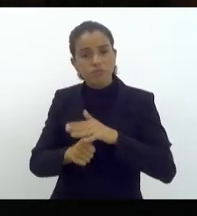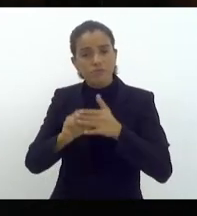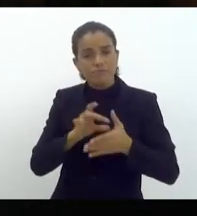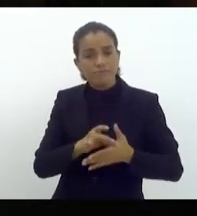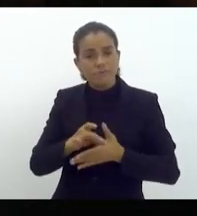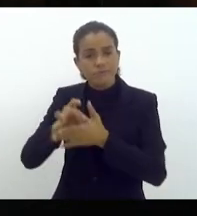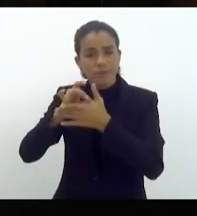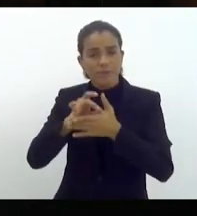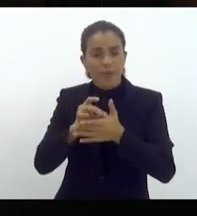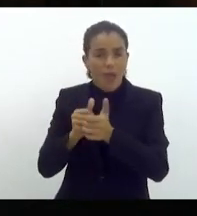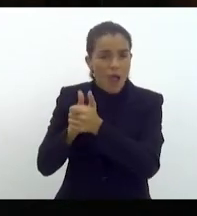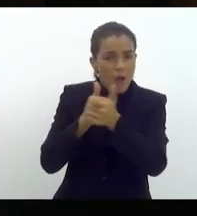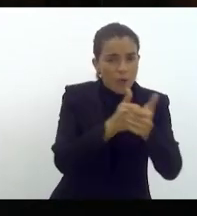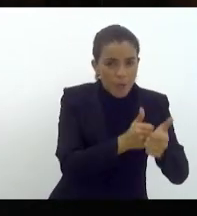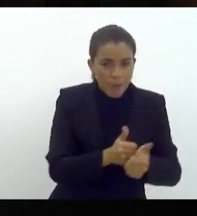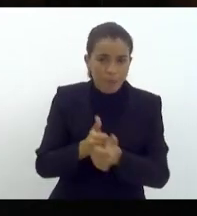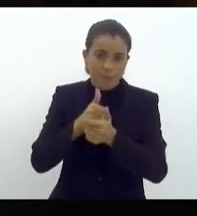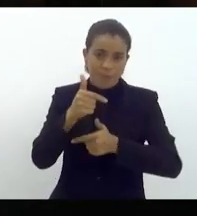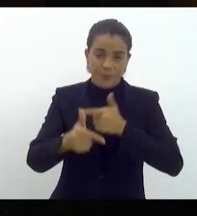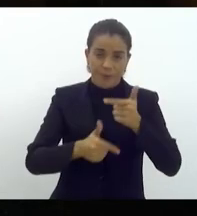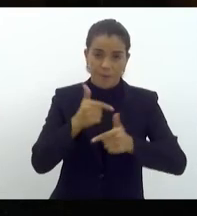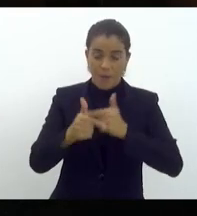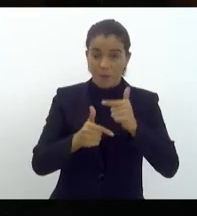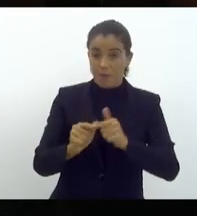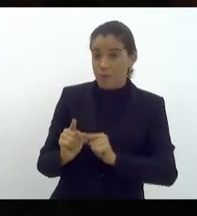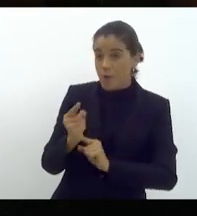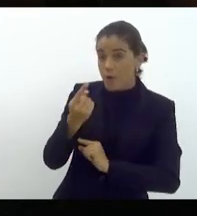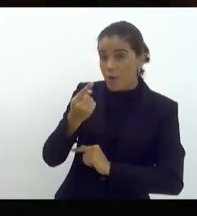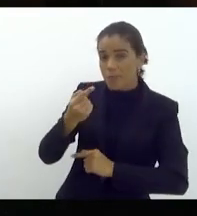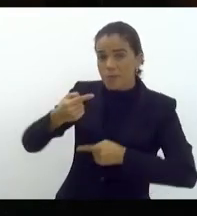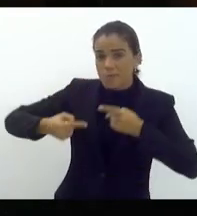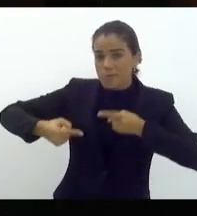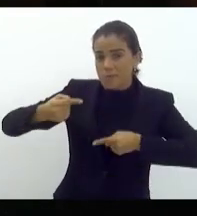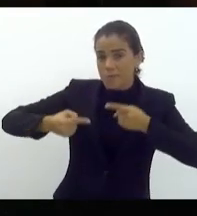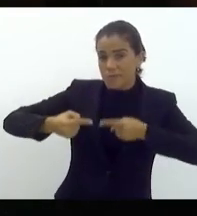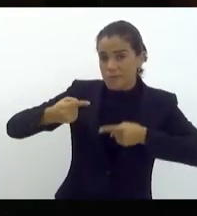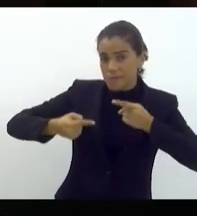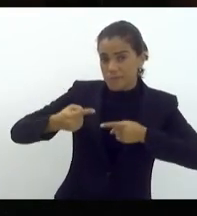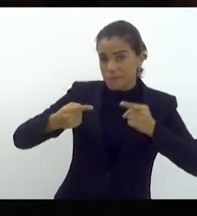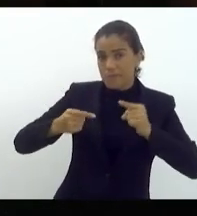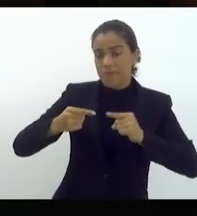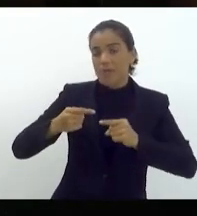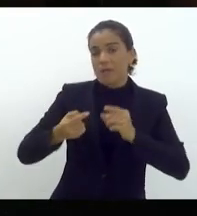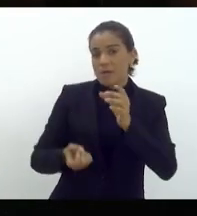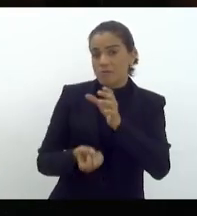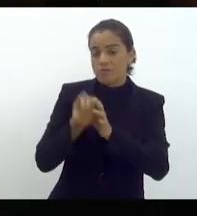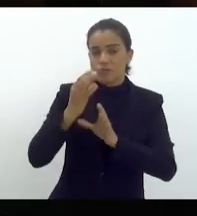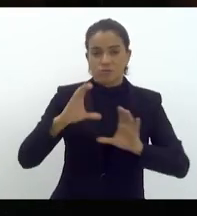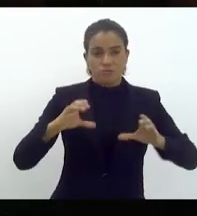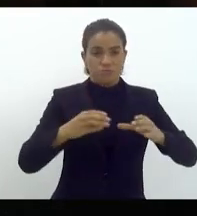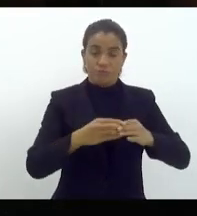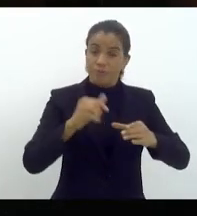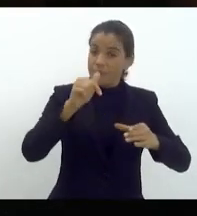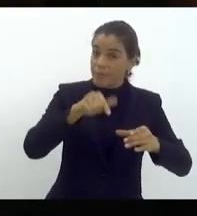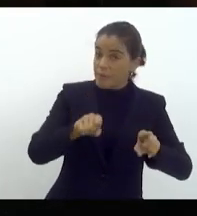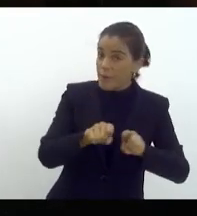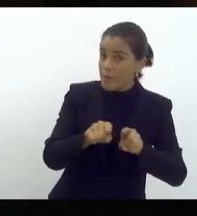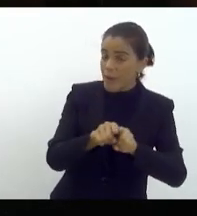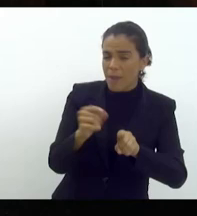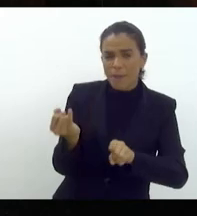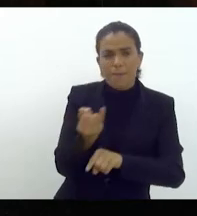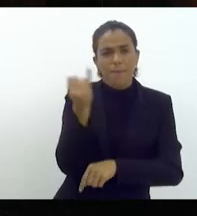trabalhos do Fórum. Uma das discussões que surgiu nessa Câmara Setorial e que é de extrema relevância